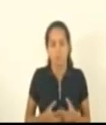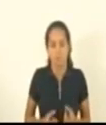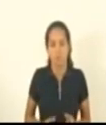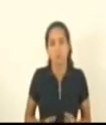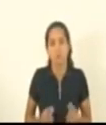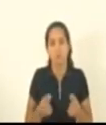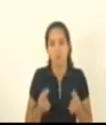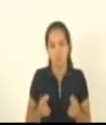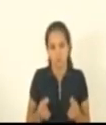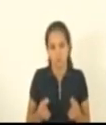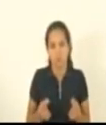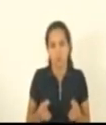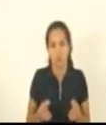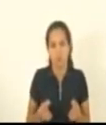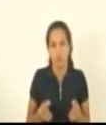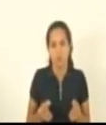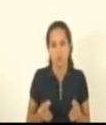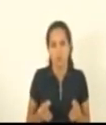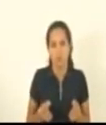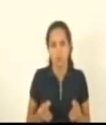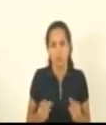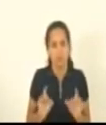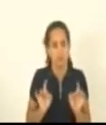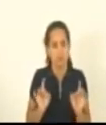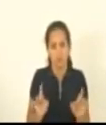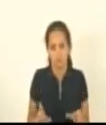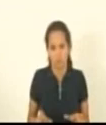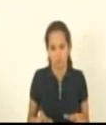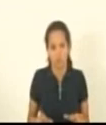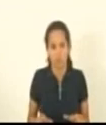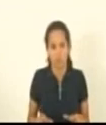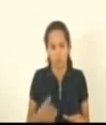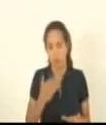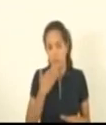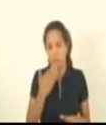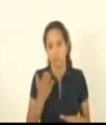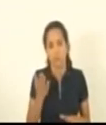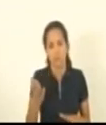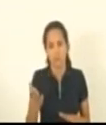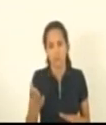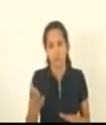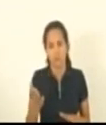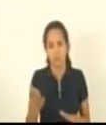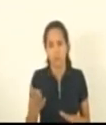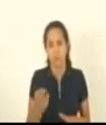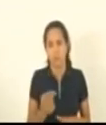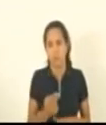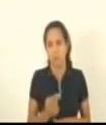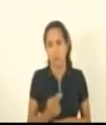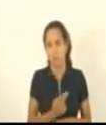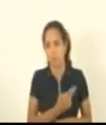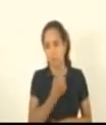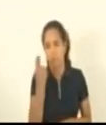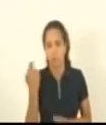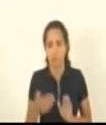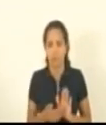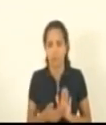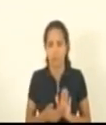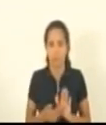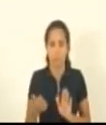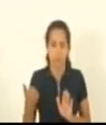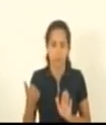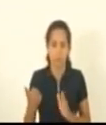como membro efetivo nada mais então peça a Vossa Excelência para retirar o meu nome da